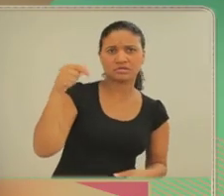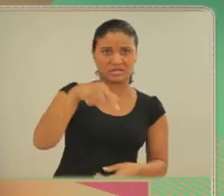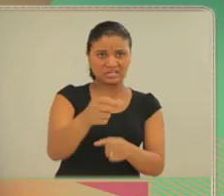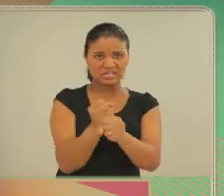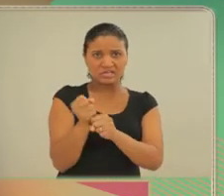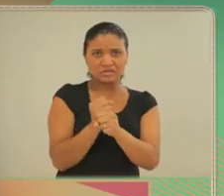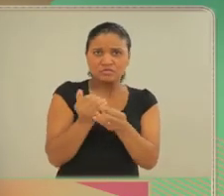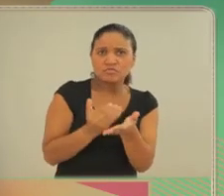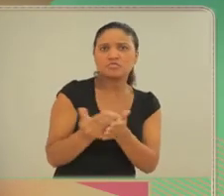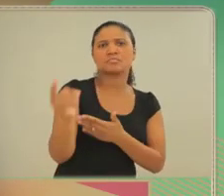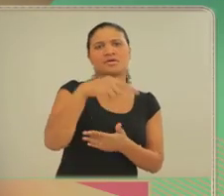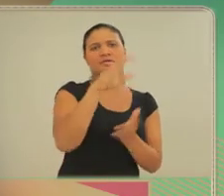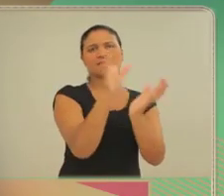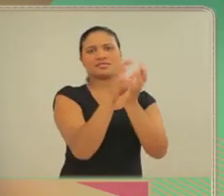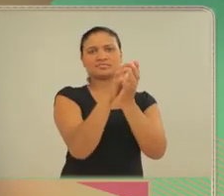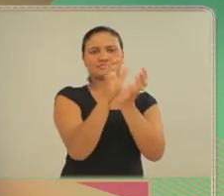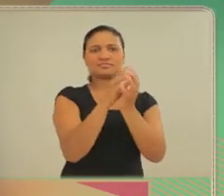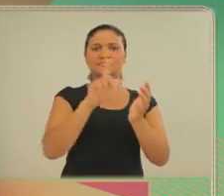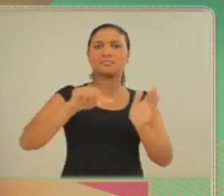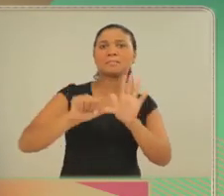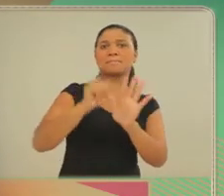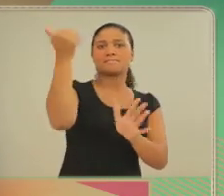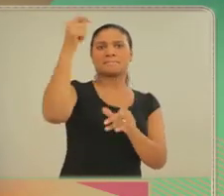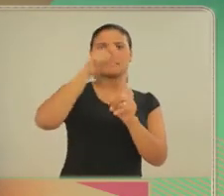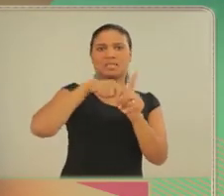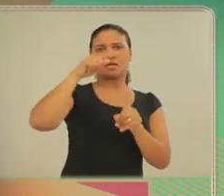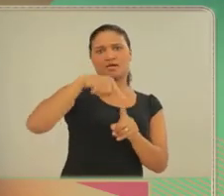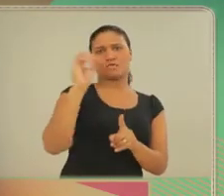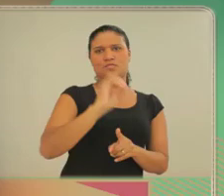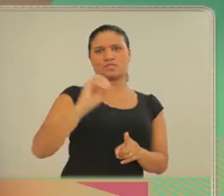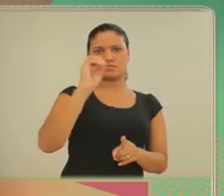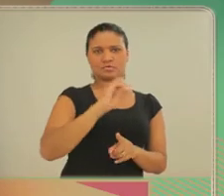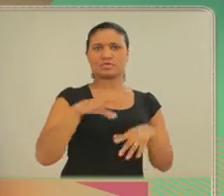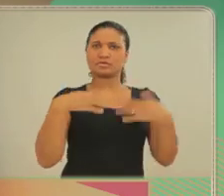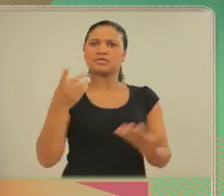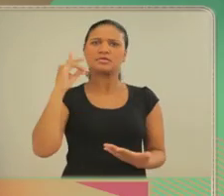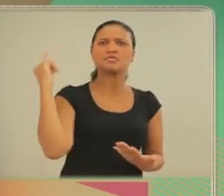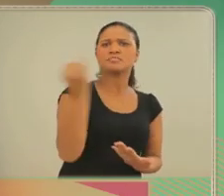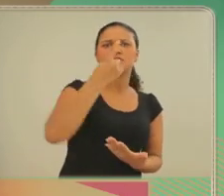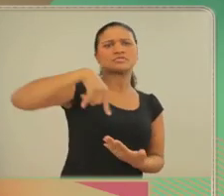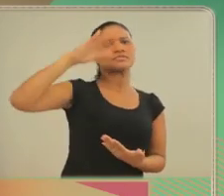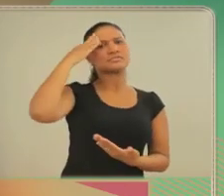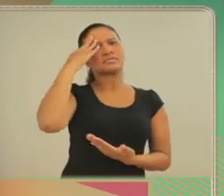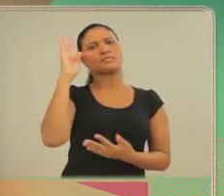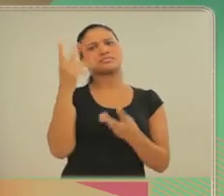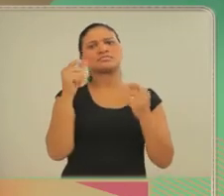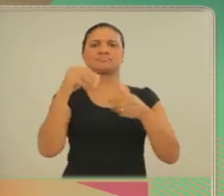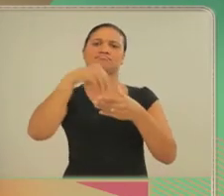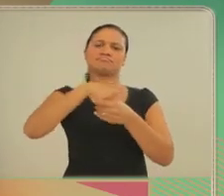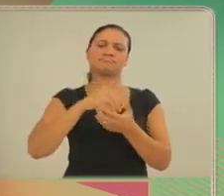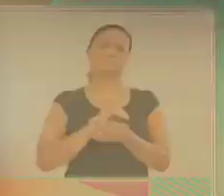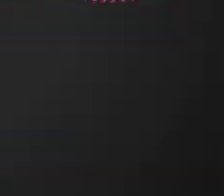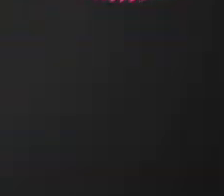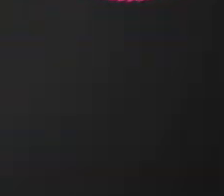gente começa em Recife, vai ter o primeiro mês que vem, em outubro. Então é importante que você entre e saiba de tudo que a gente está fazendo.